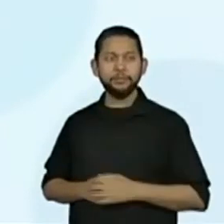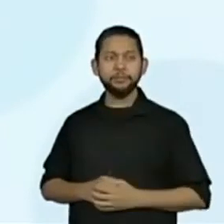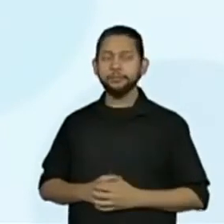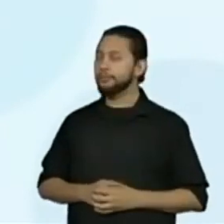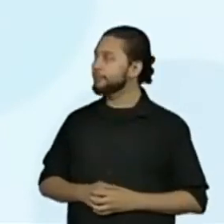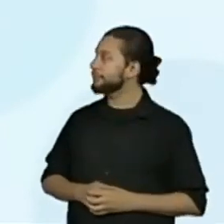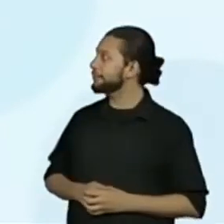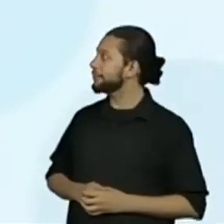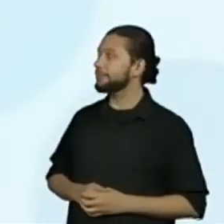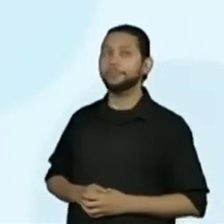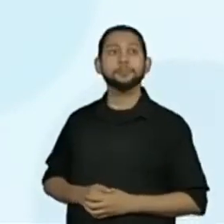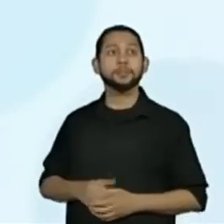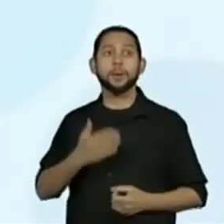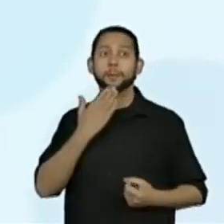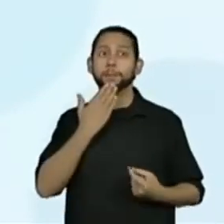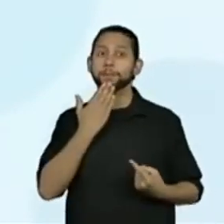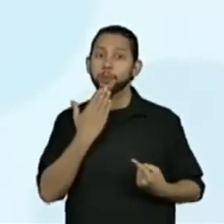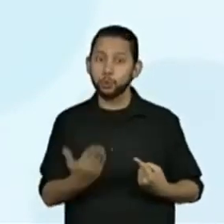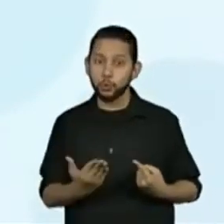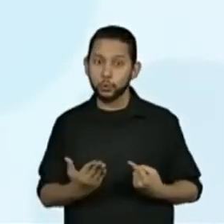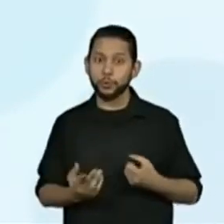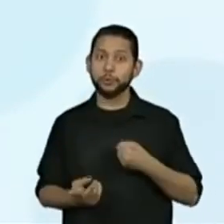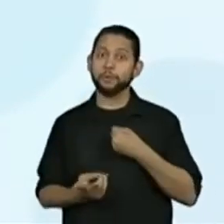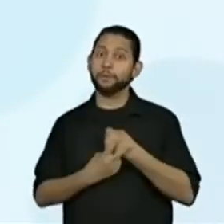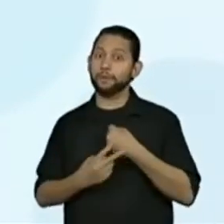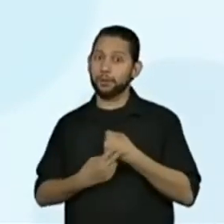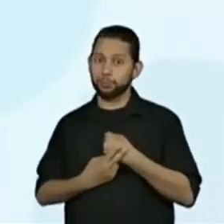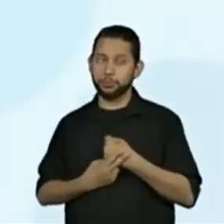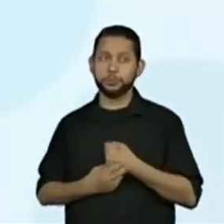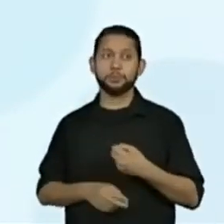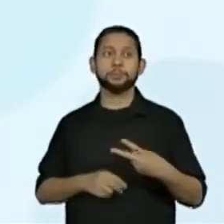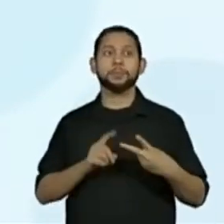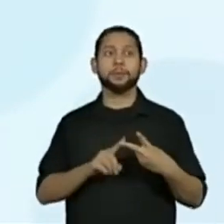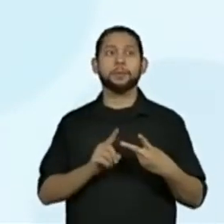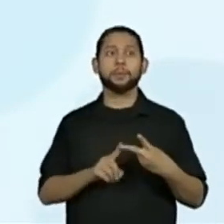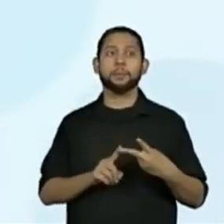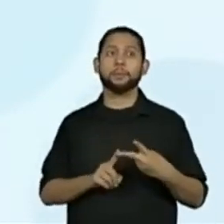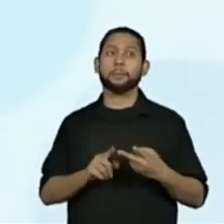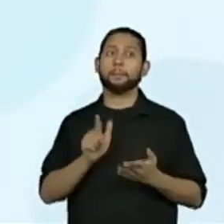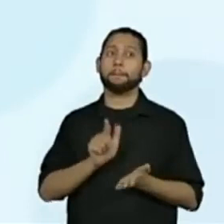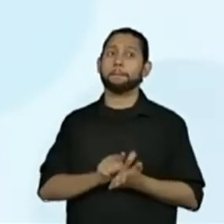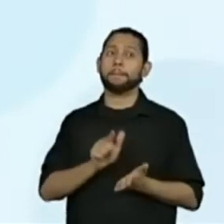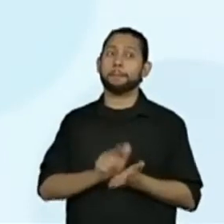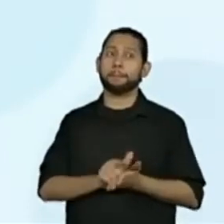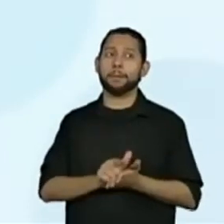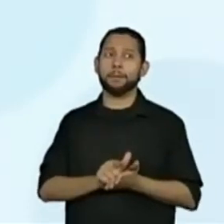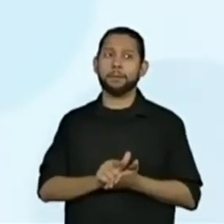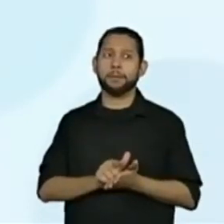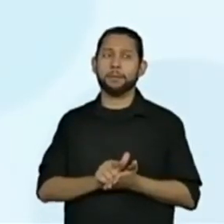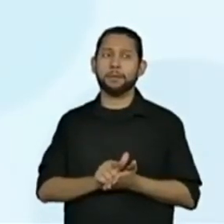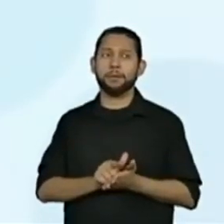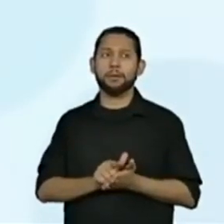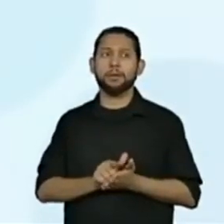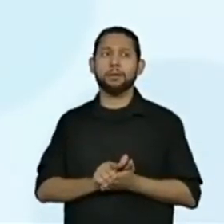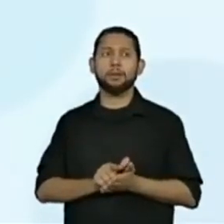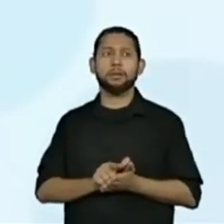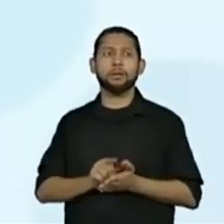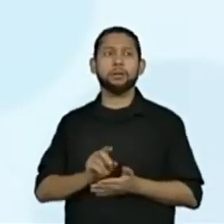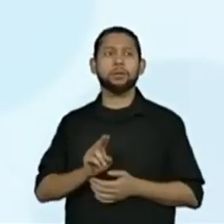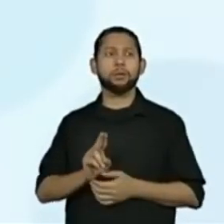só. Pediu é um verbo, termina em U. Papel é um verbo, termina em U.